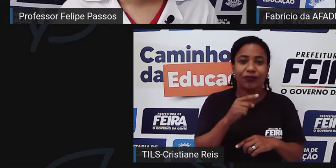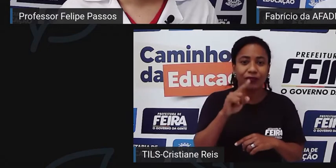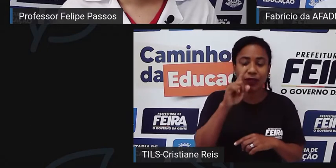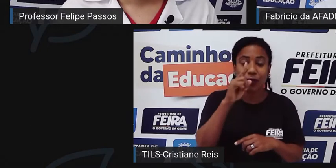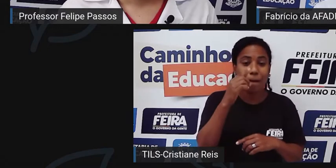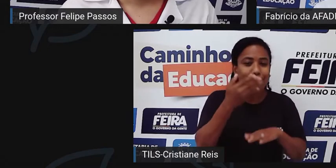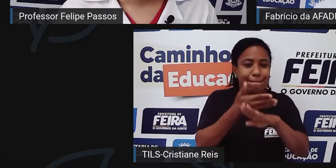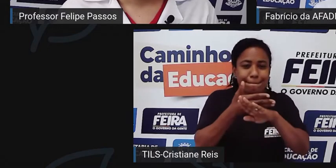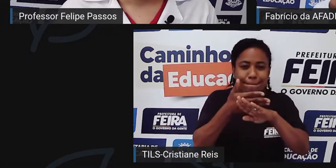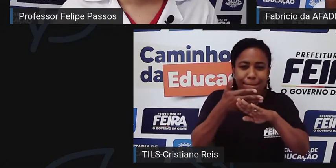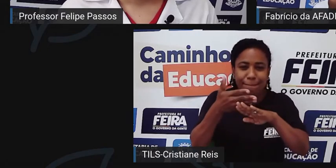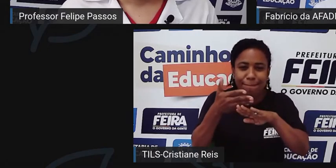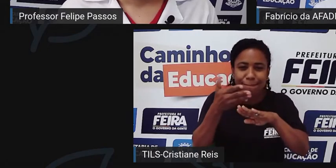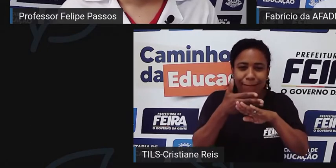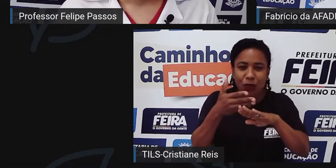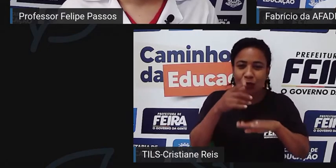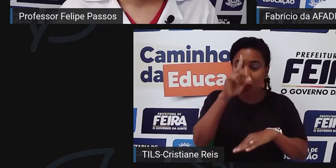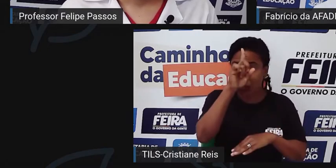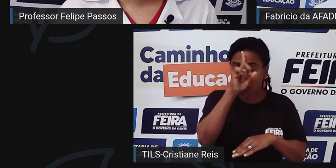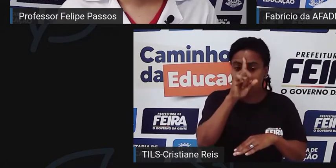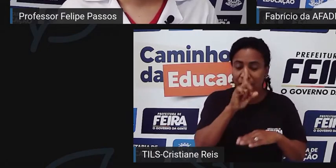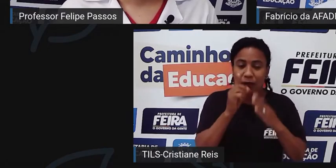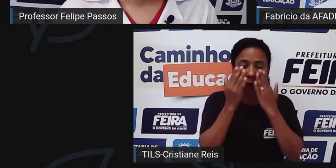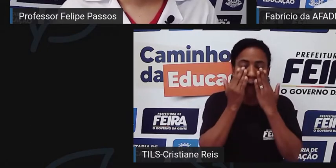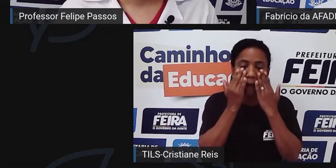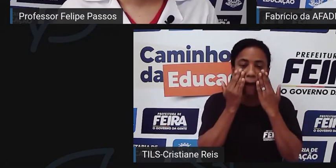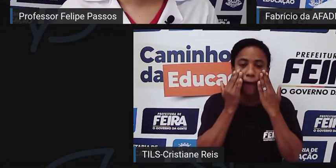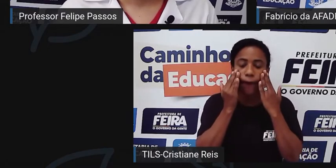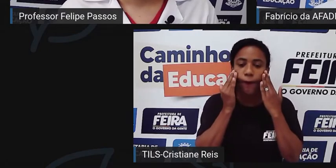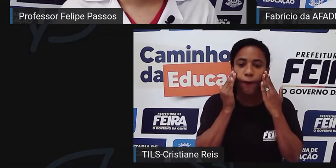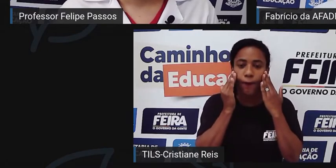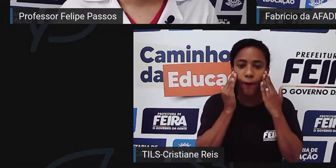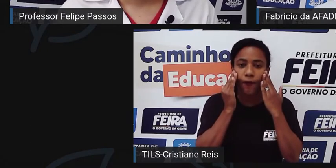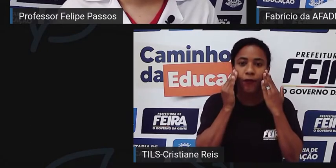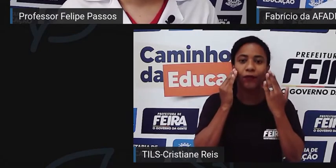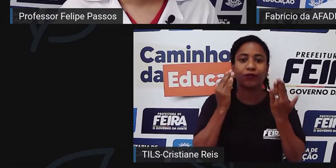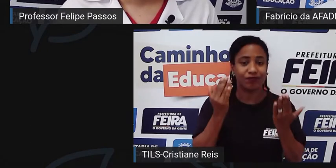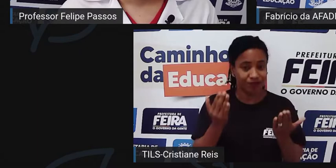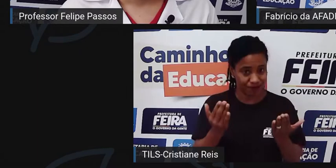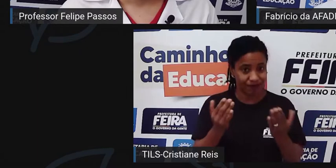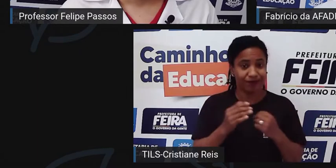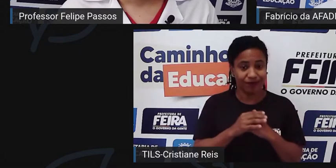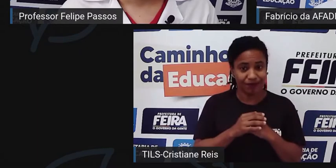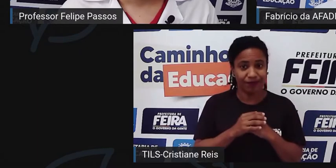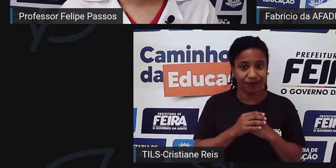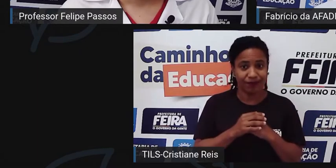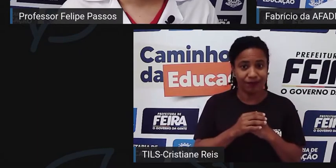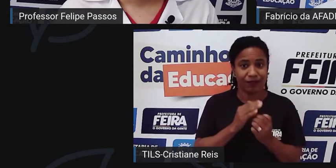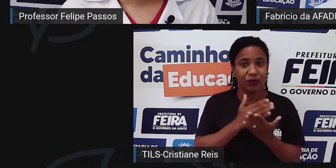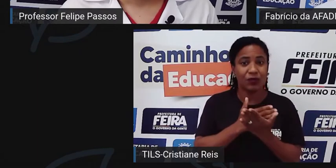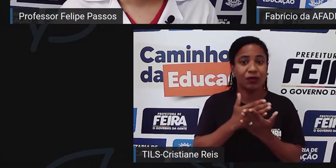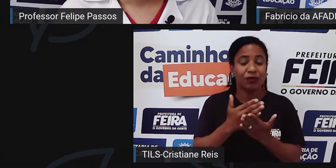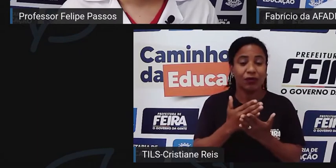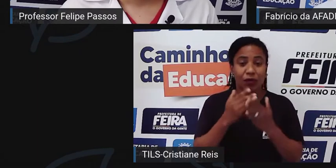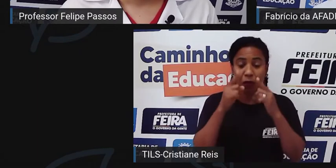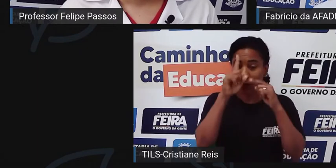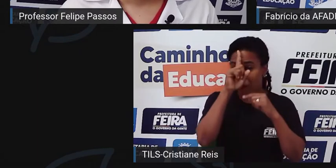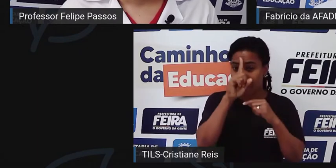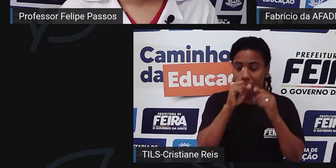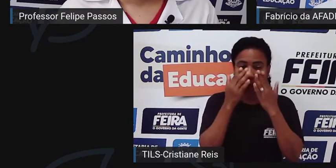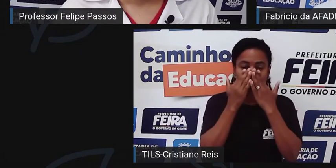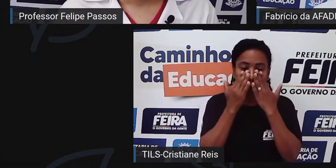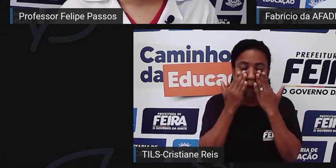nossos olhos, fica malerado, é quando a bilirrubina começa a liberar, começa a ser destruída rapidamente,